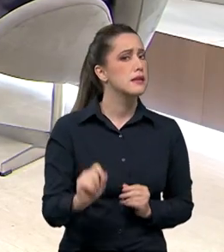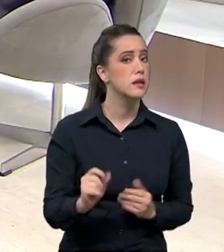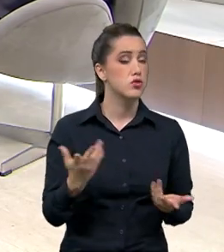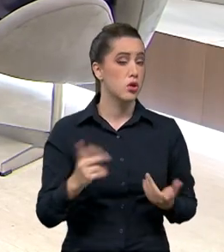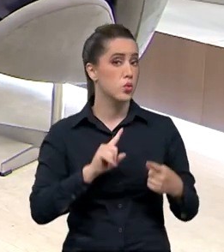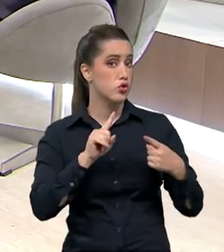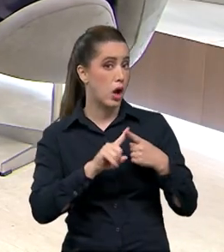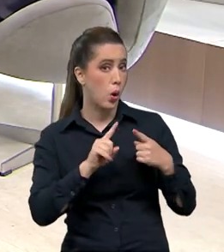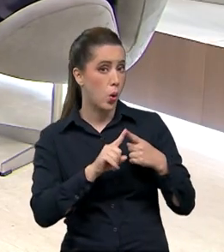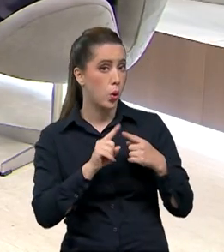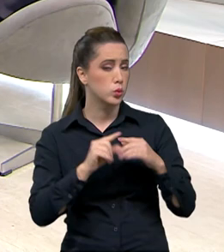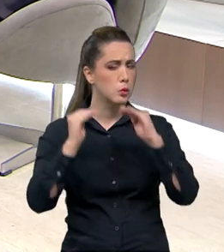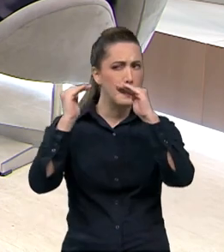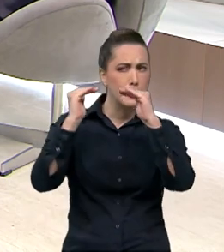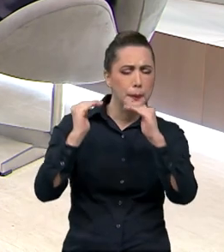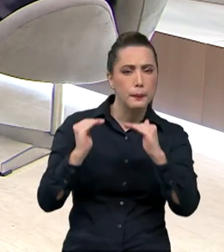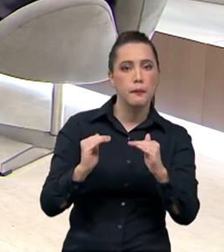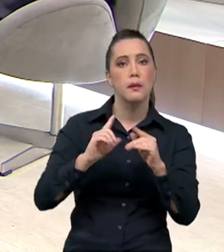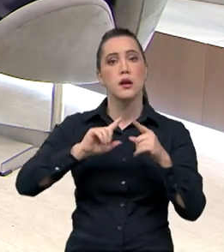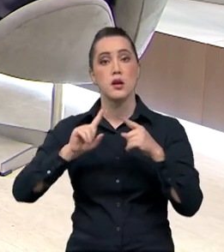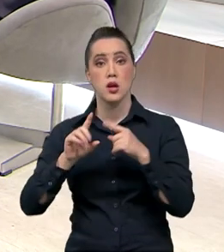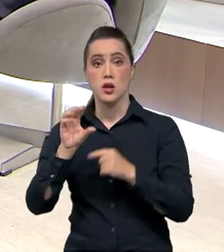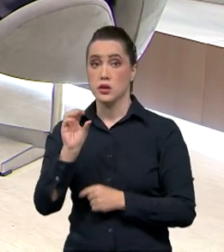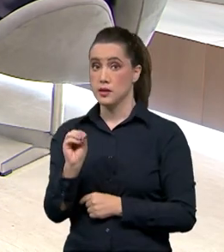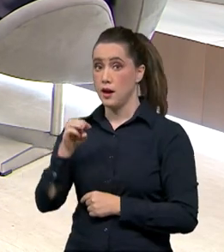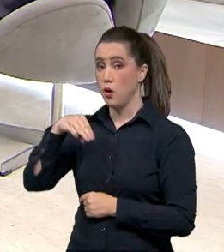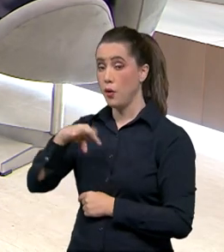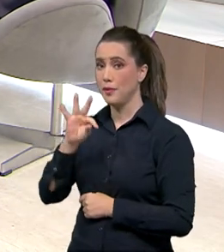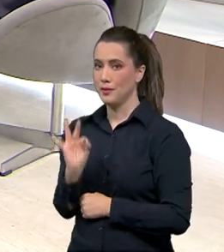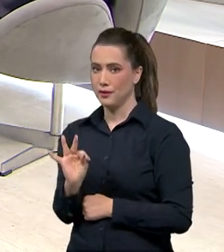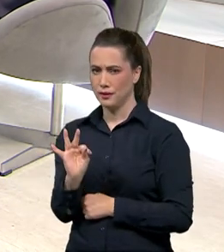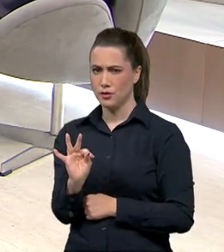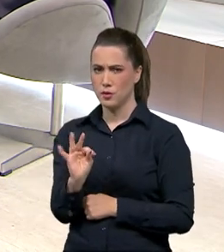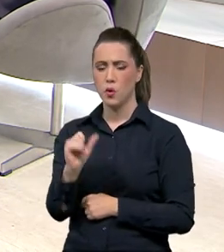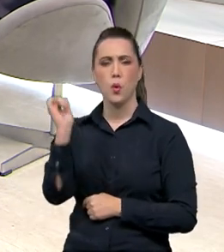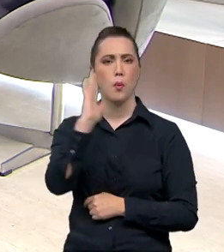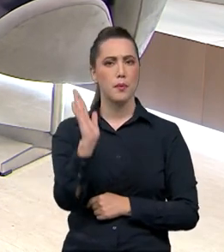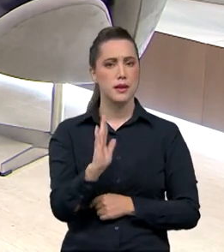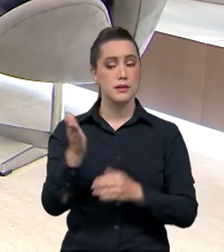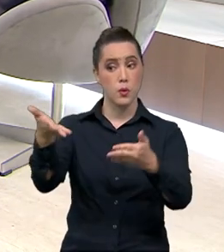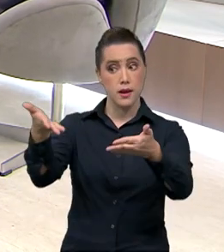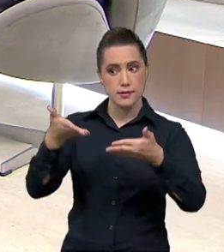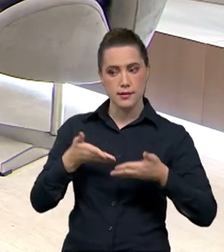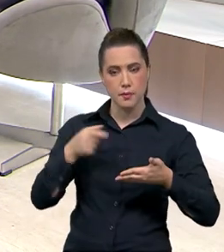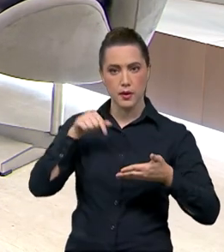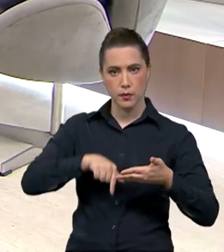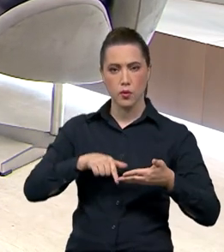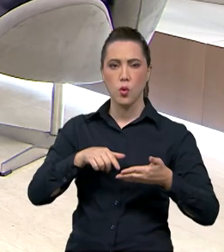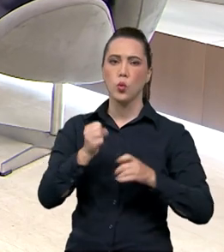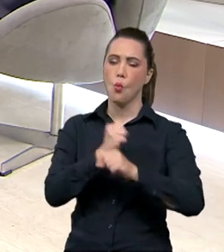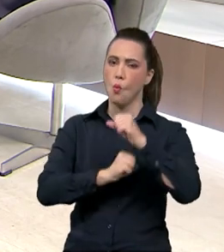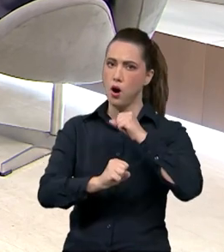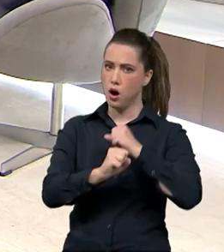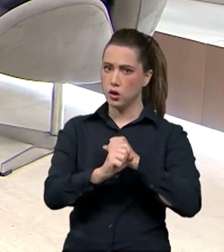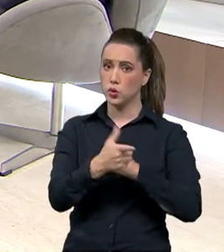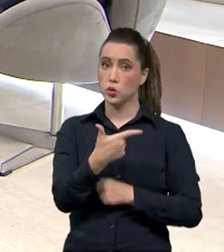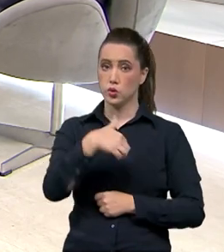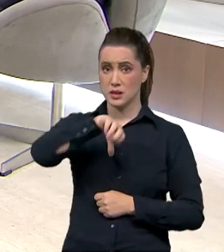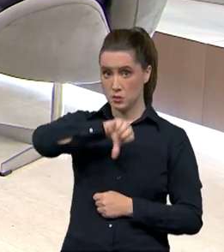com o ranking de 2020 da Organização Mundial do Turismo, o Brasil recebeu, no ano anterior, né,